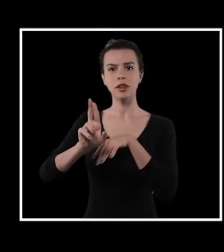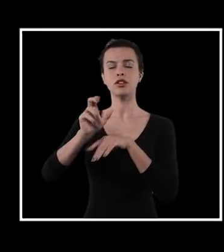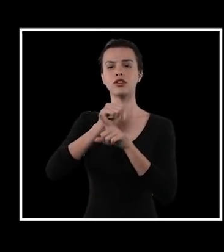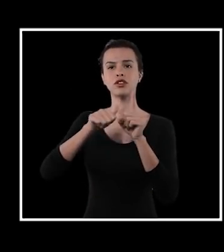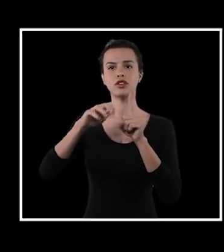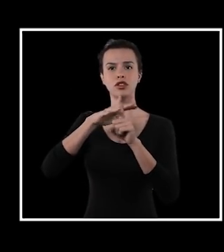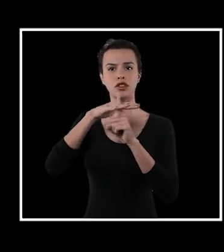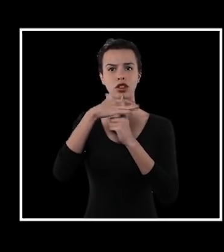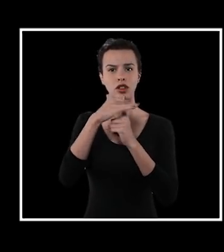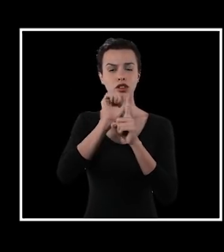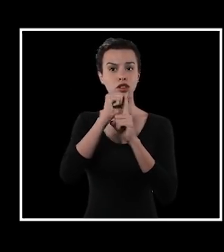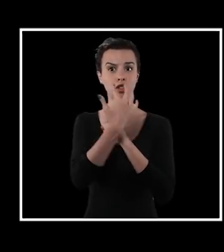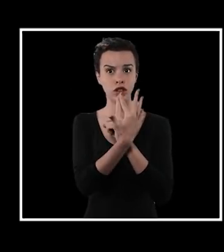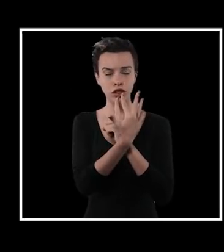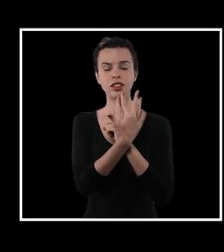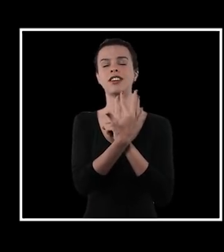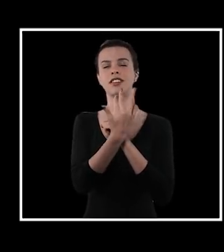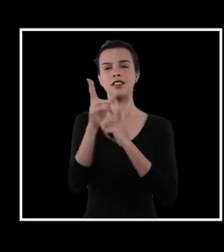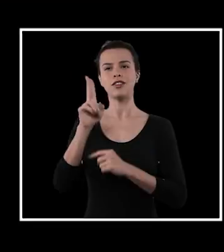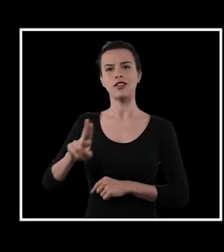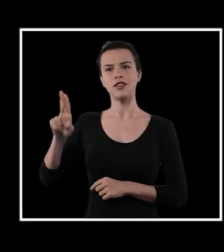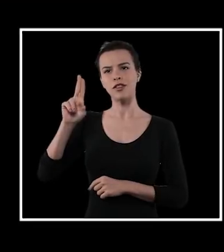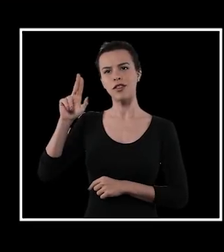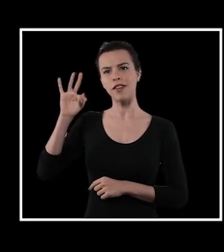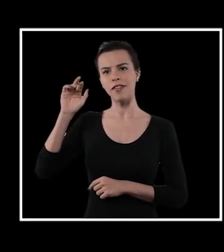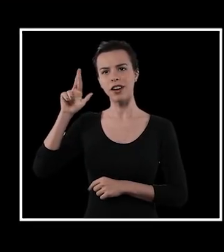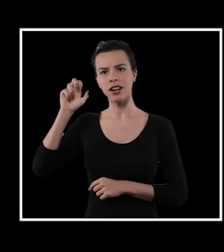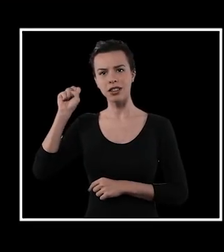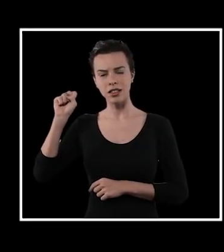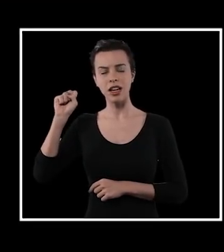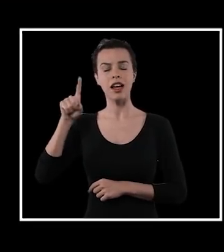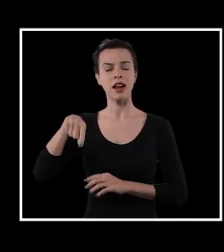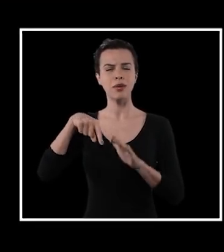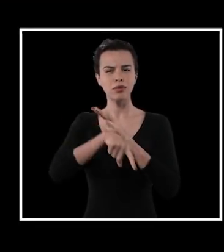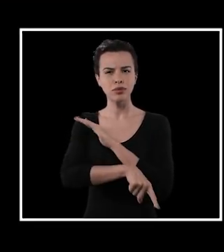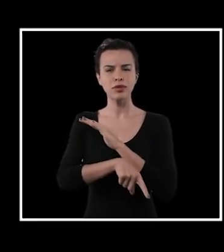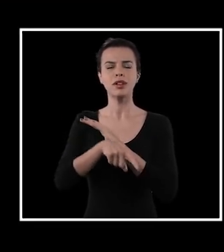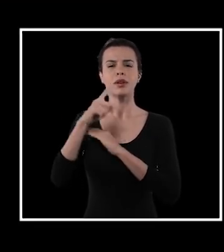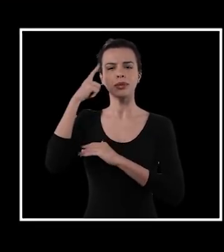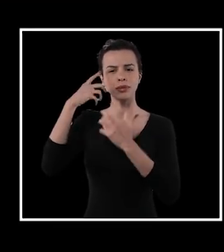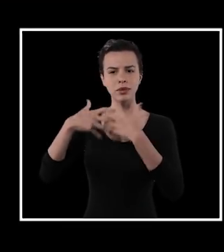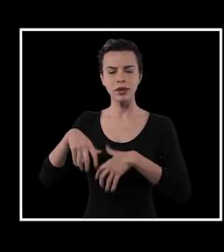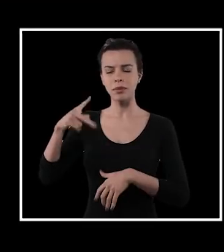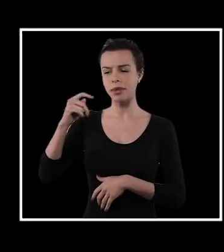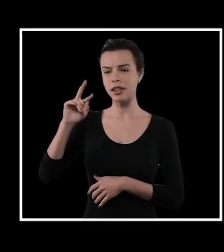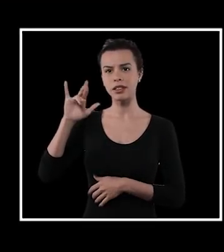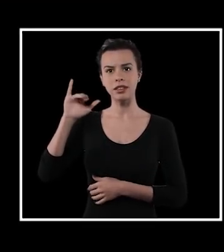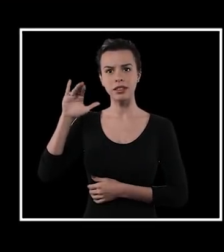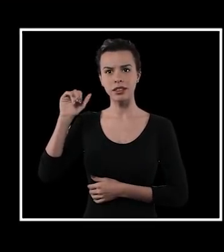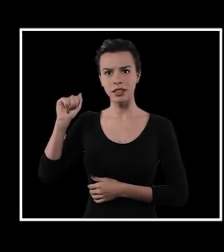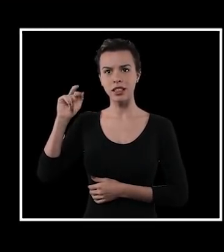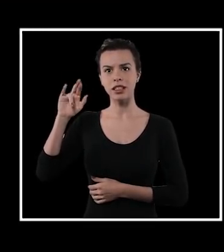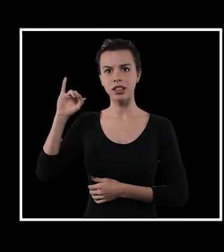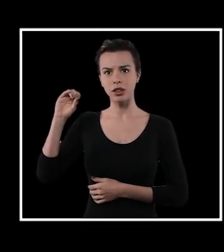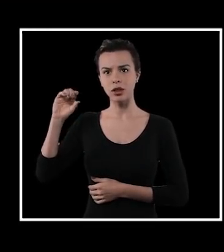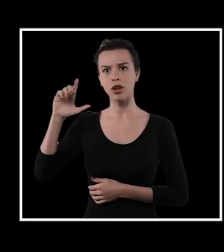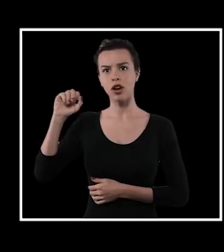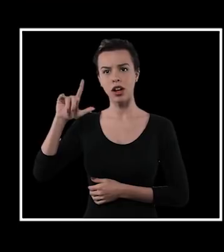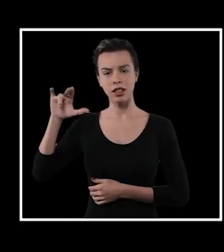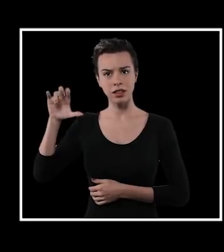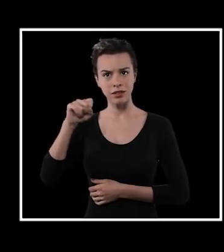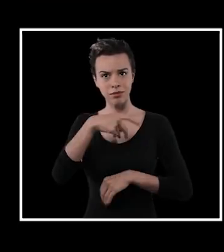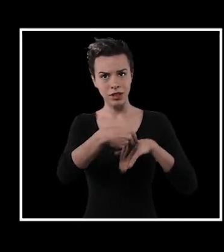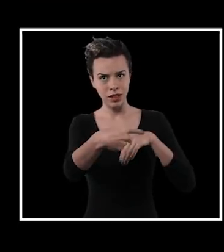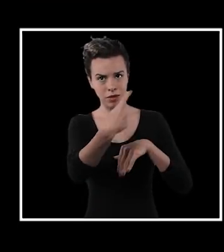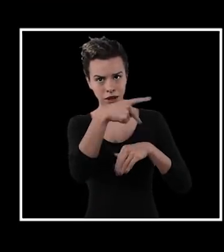do Rio Grande do Sul. Ela se dedica, entre outros temas, a se aprofundar no pensamento de Patricia Hill Collins, que estava presente tanto na sua tese de